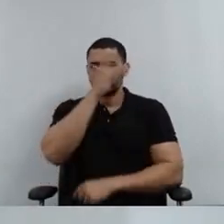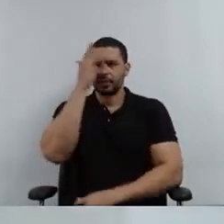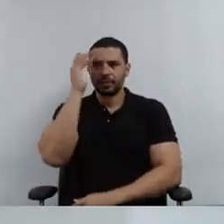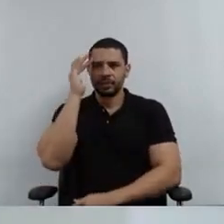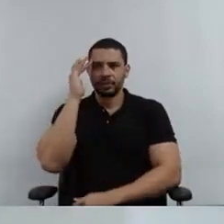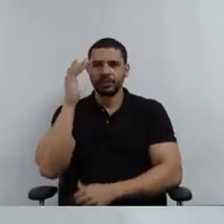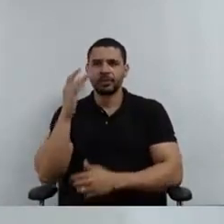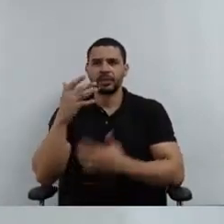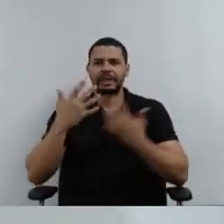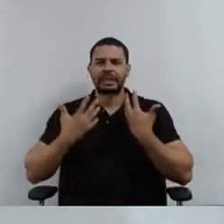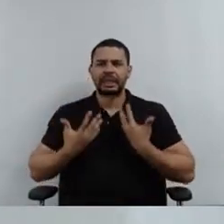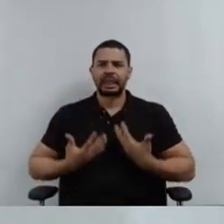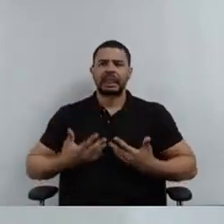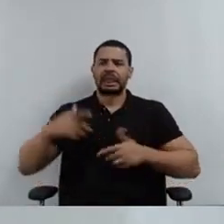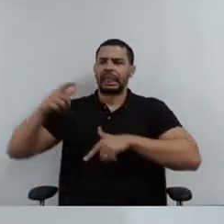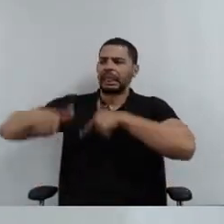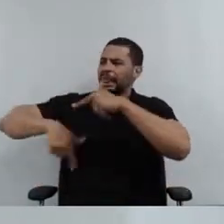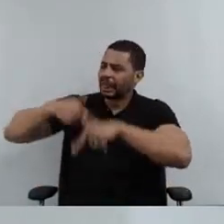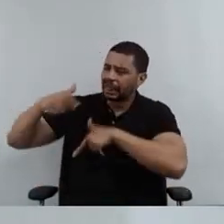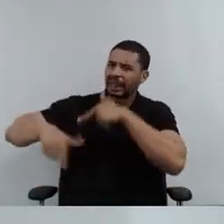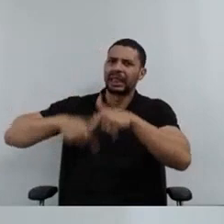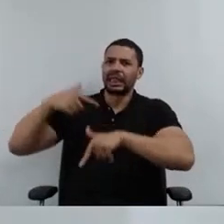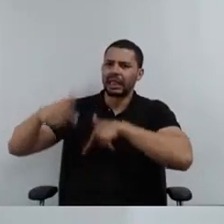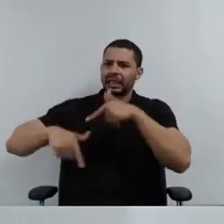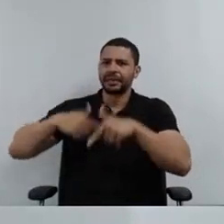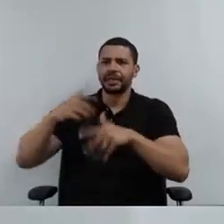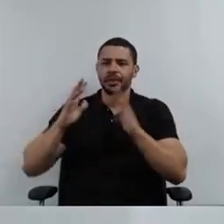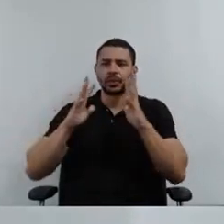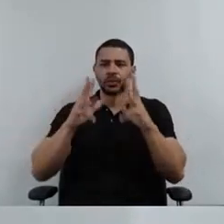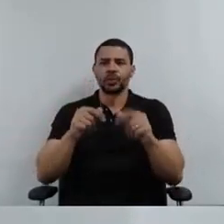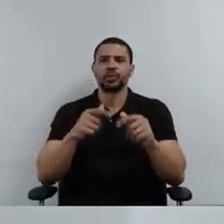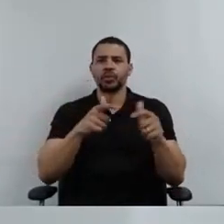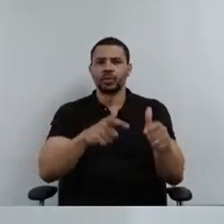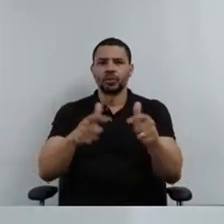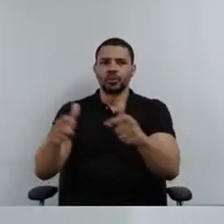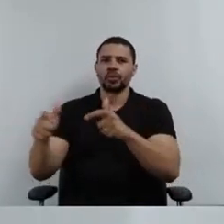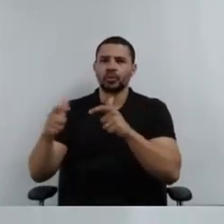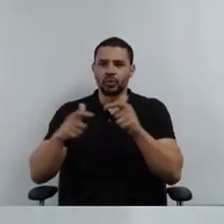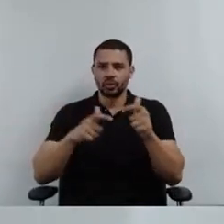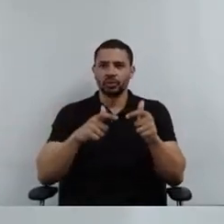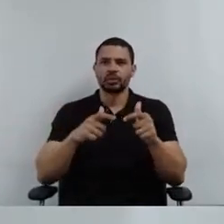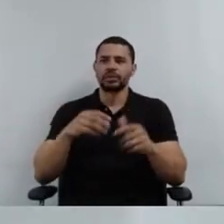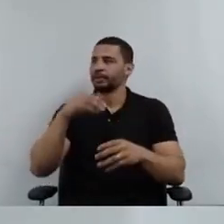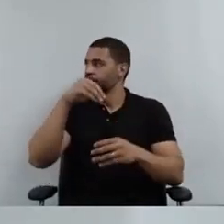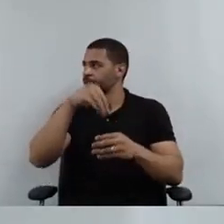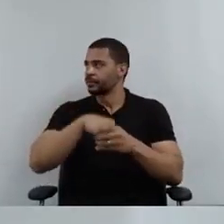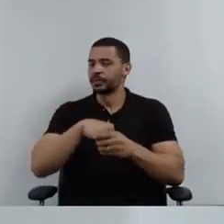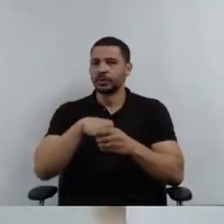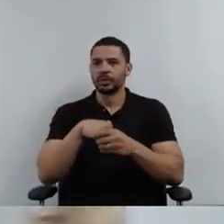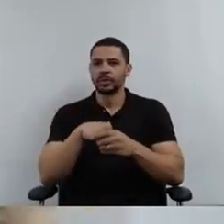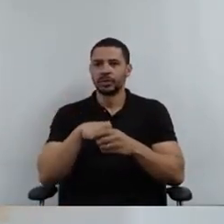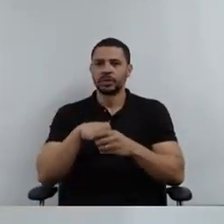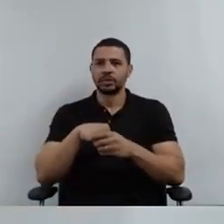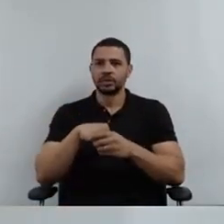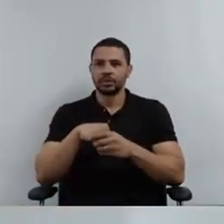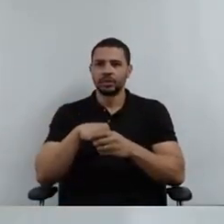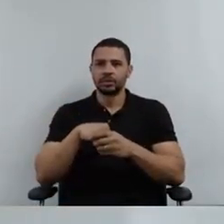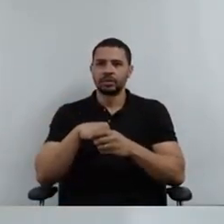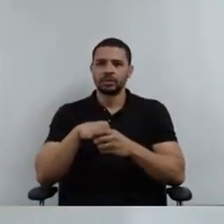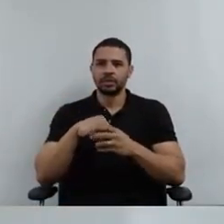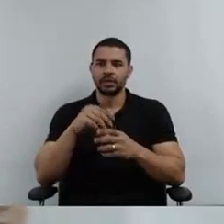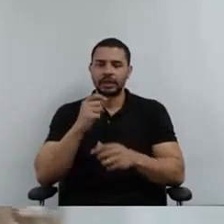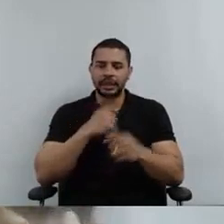de atribuições e tarefas em todos os locais de trabalho, esteja nas unidades, esteja em departamentos e em setores da